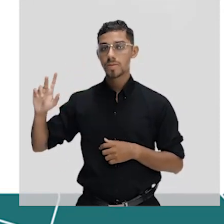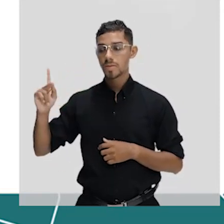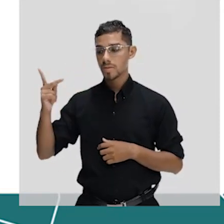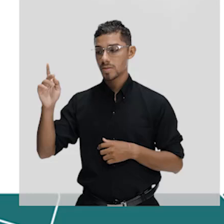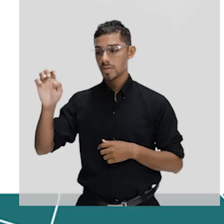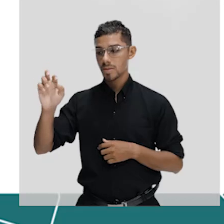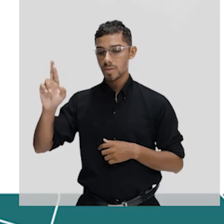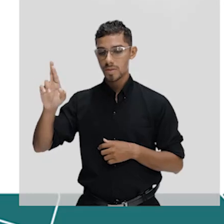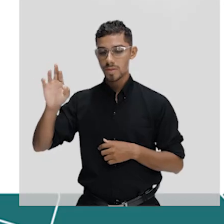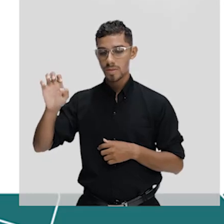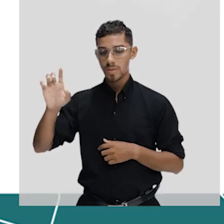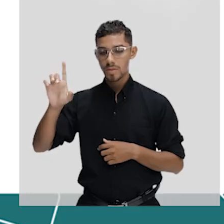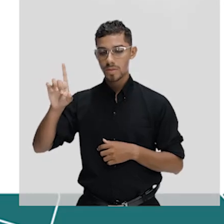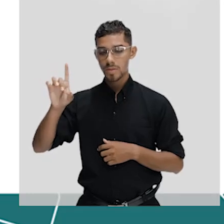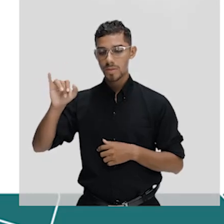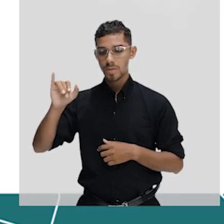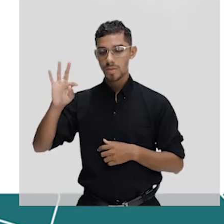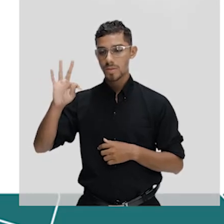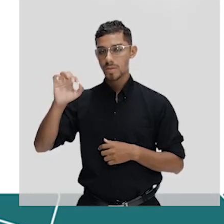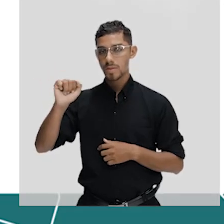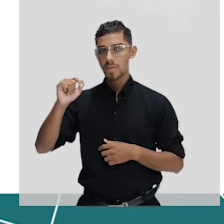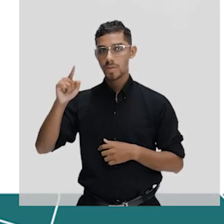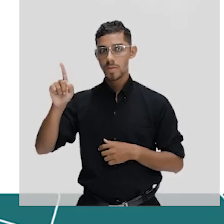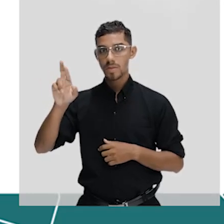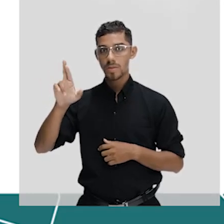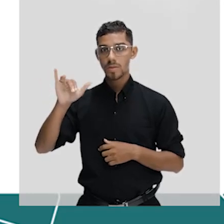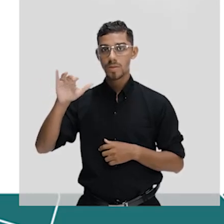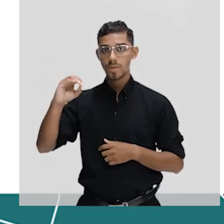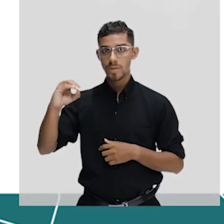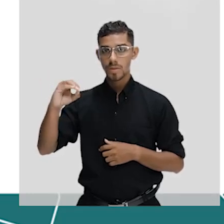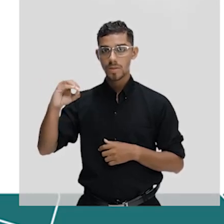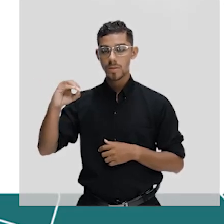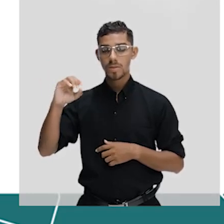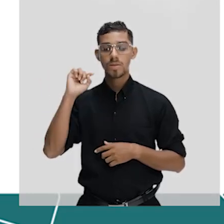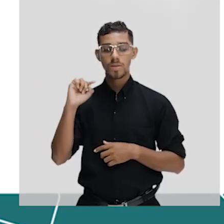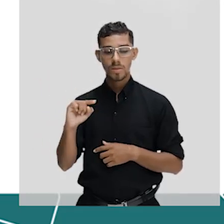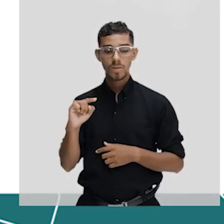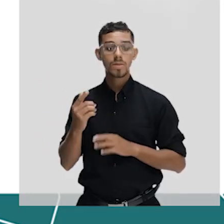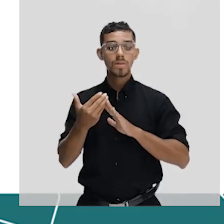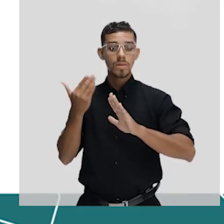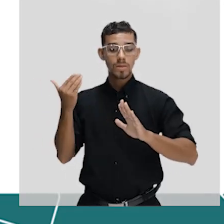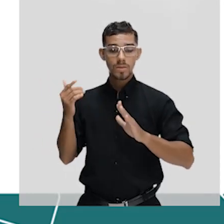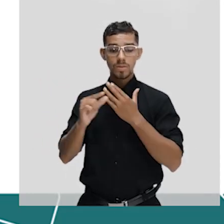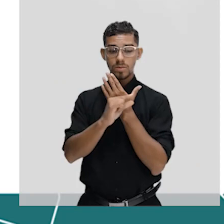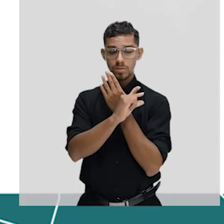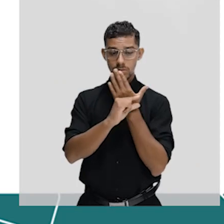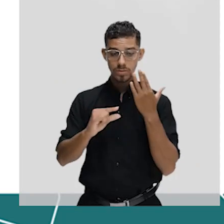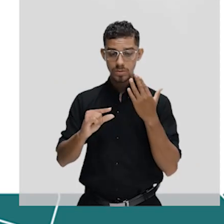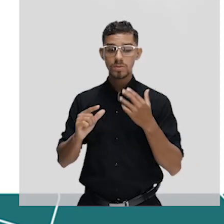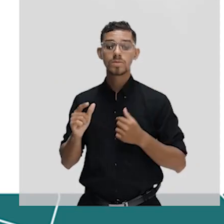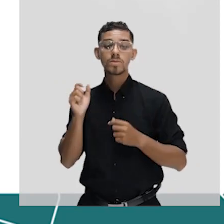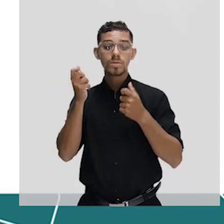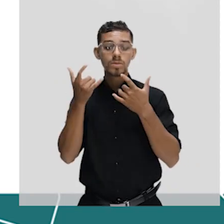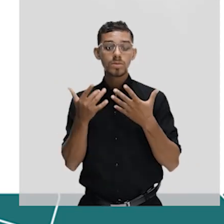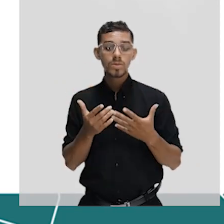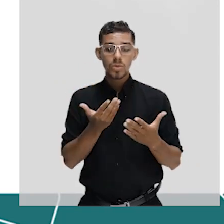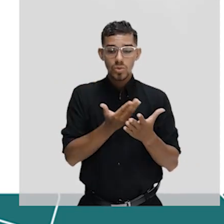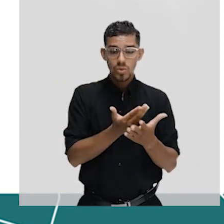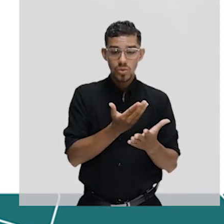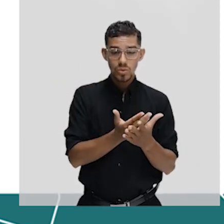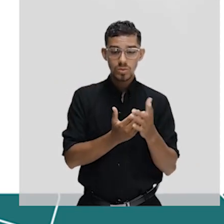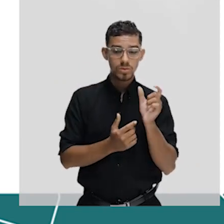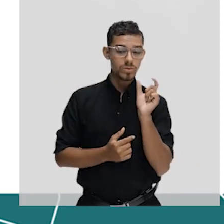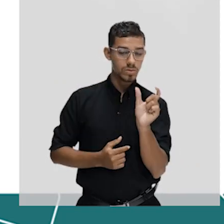o Gregor Mendel, quando ele fez os seus estudos com ervilhas, ele falava que